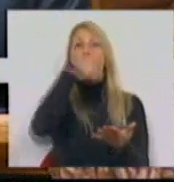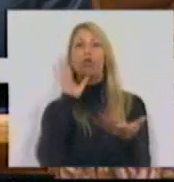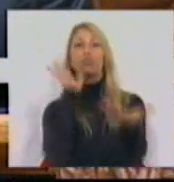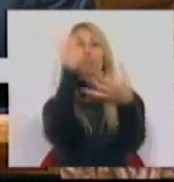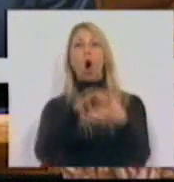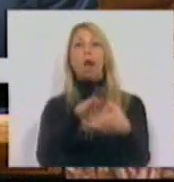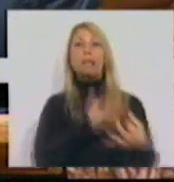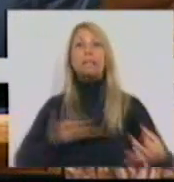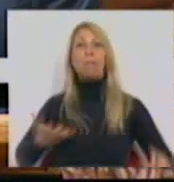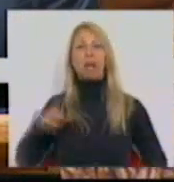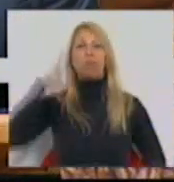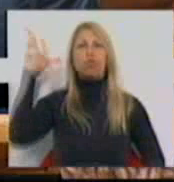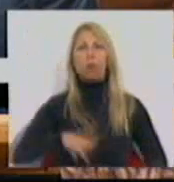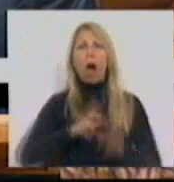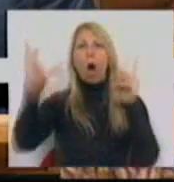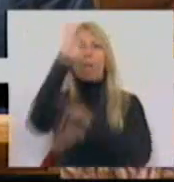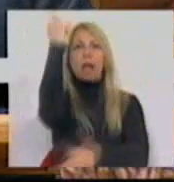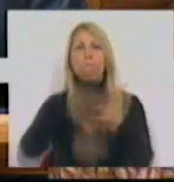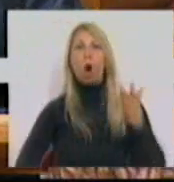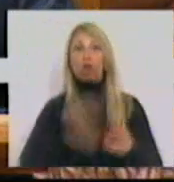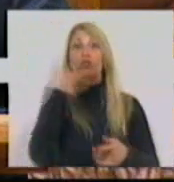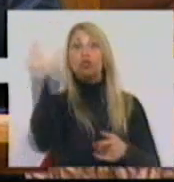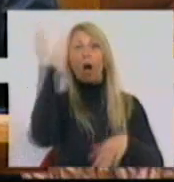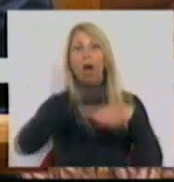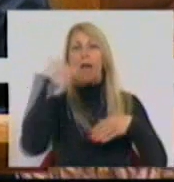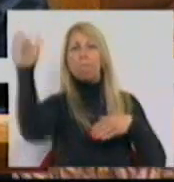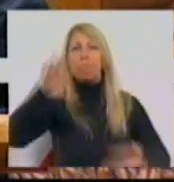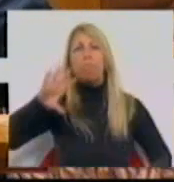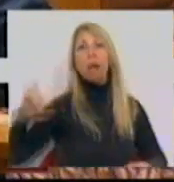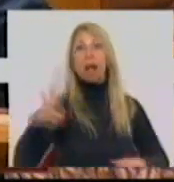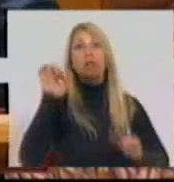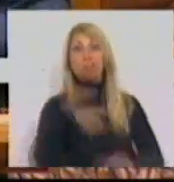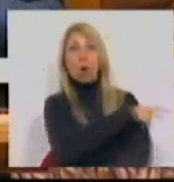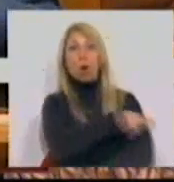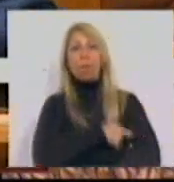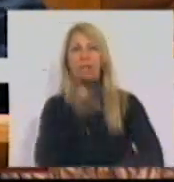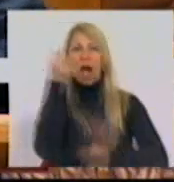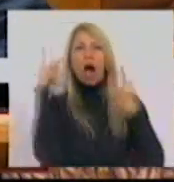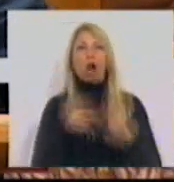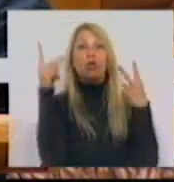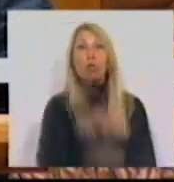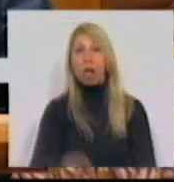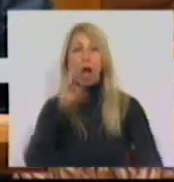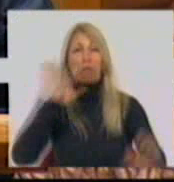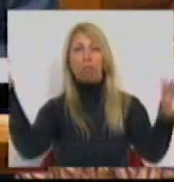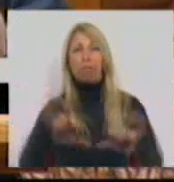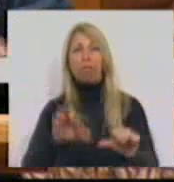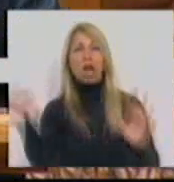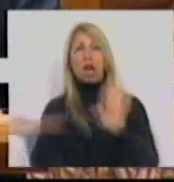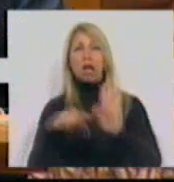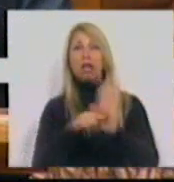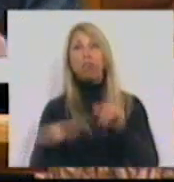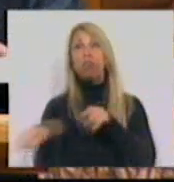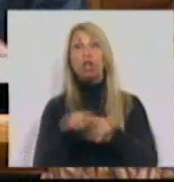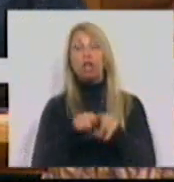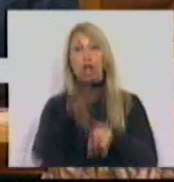do aumento dos impostos, da imigração de jovens. Será o representante da austeridade, do insucesso das políticas deste governo na